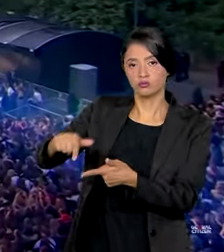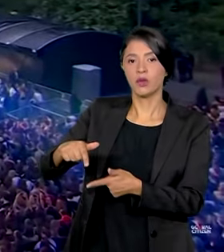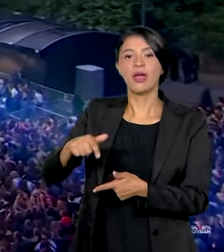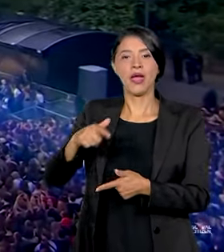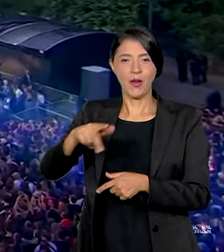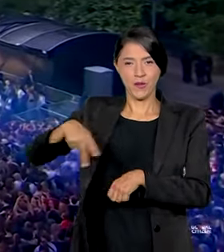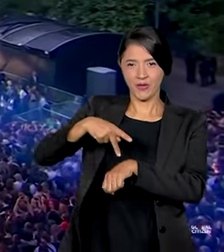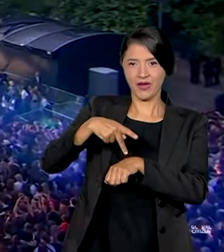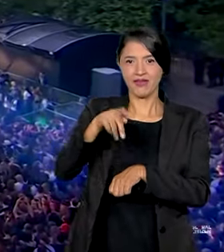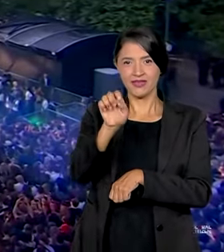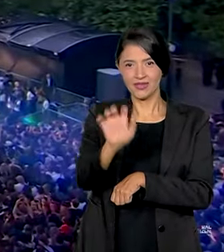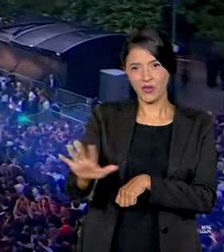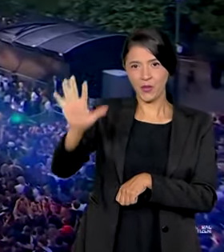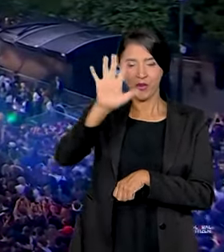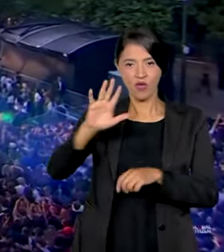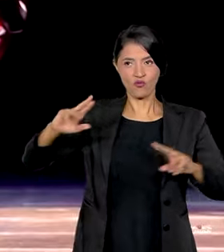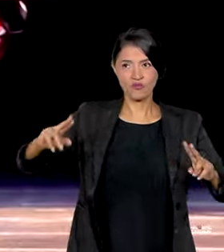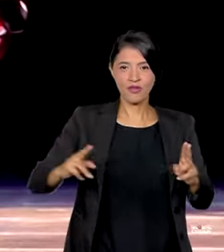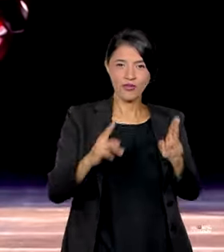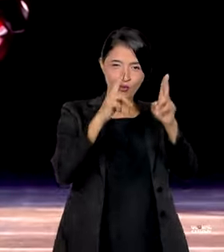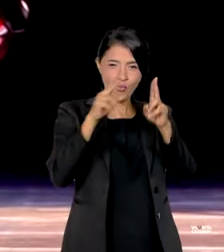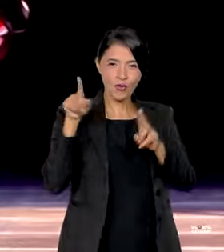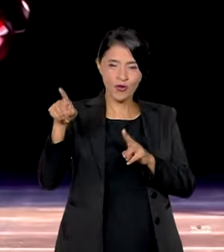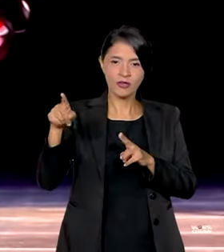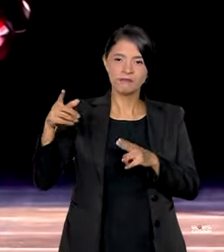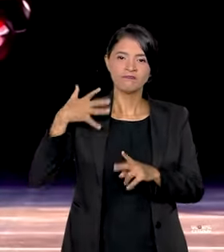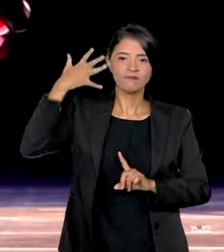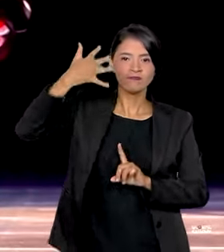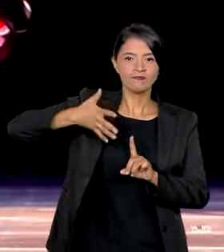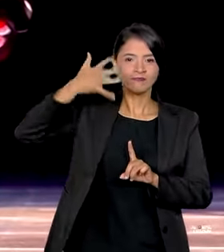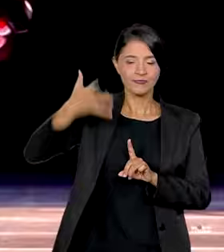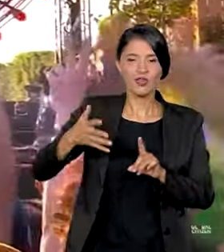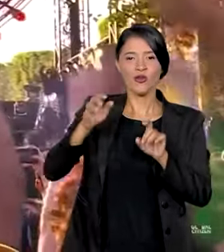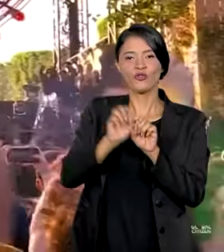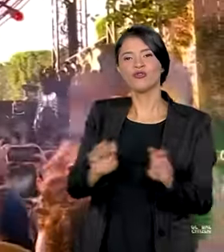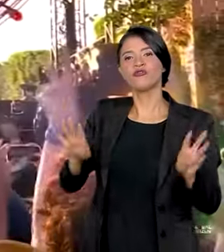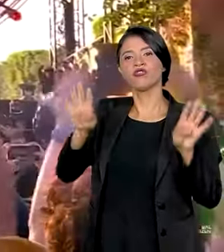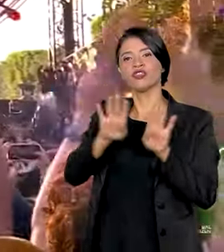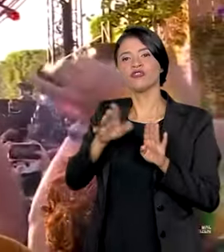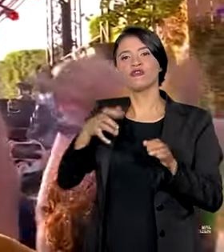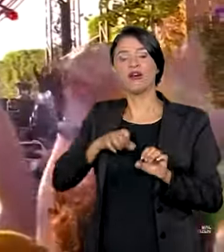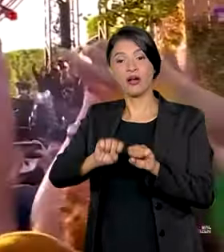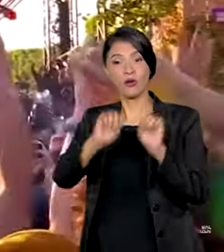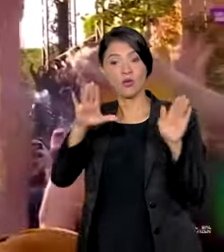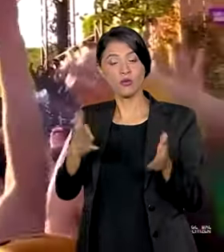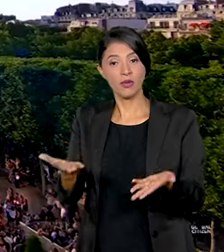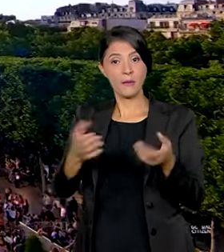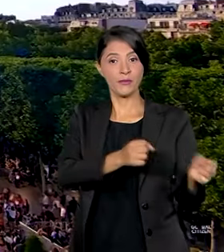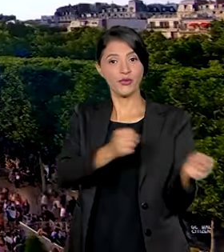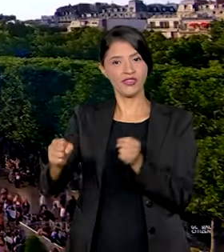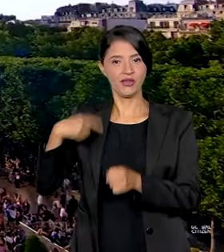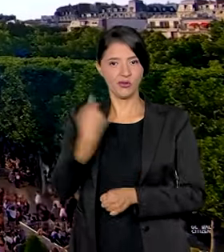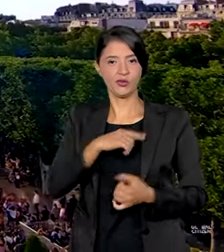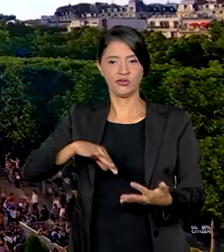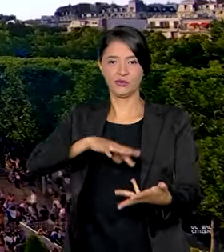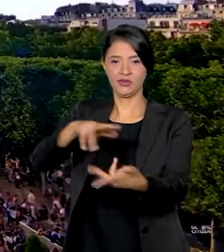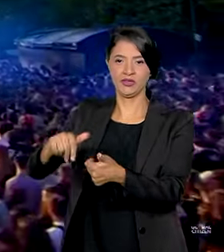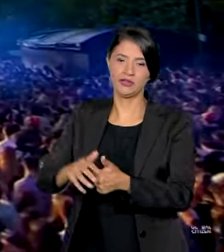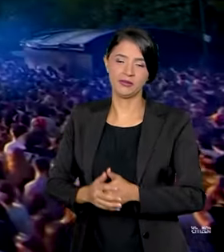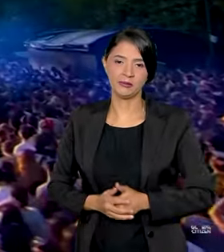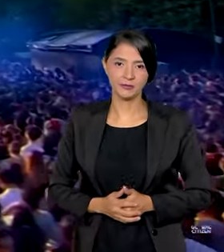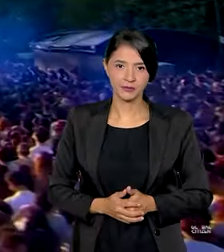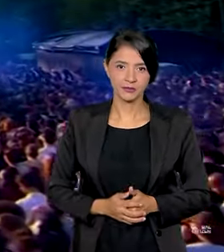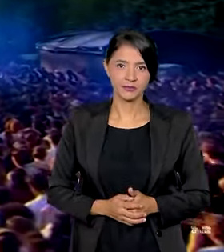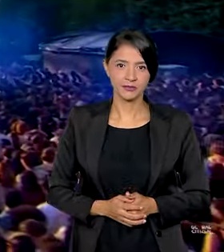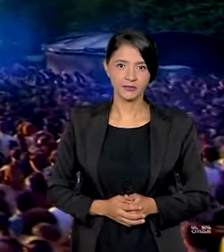país europeu, bem aos pés da Torre Eiffel, o líder brasileiro discursou no festival Empodere Nosso Planeta. Bem-vindo ao presidente do